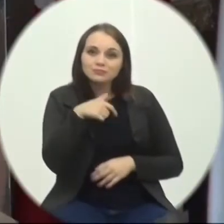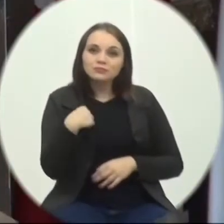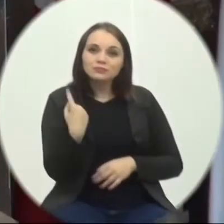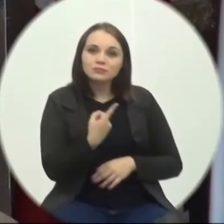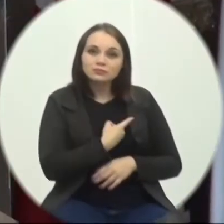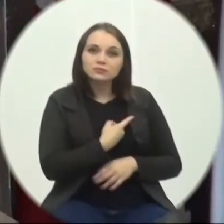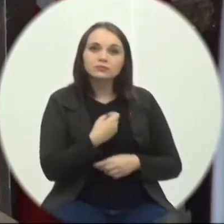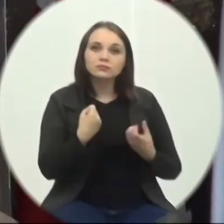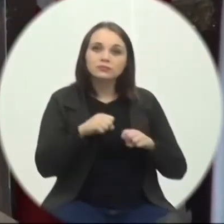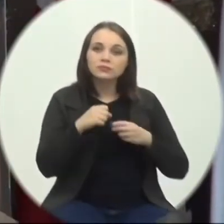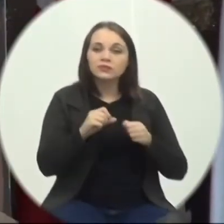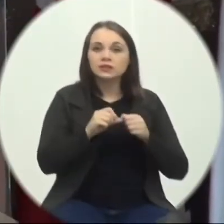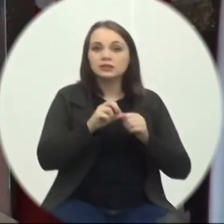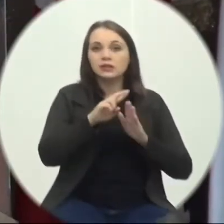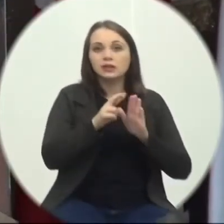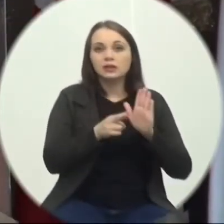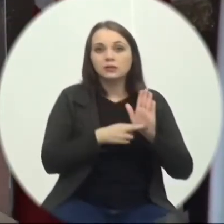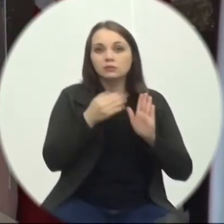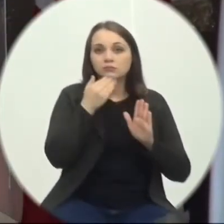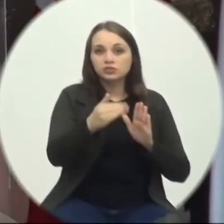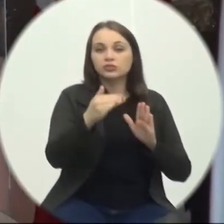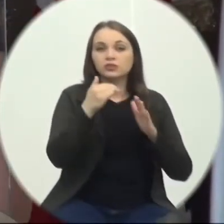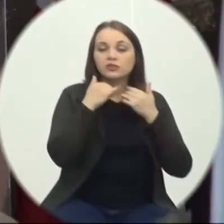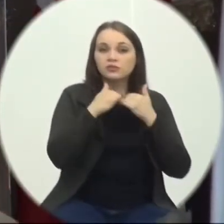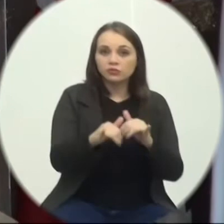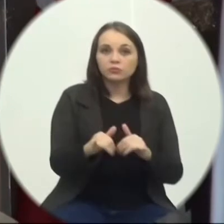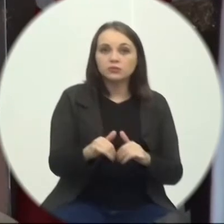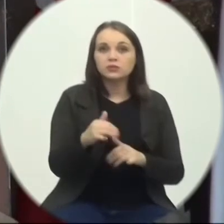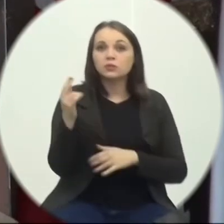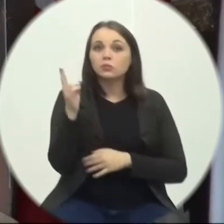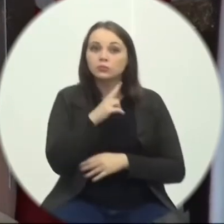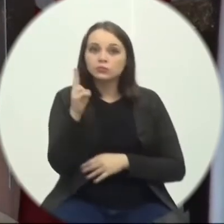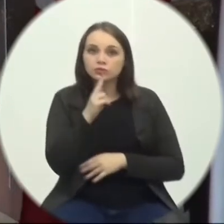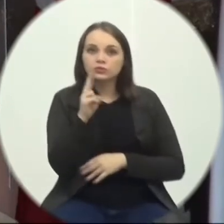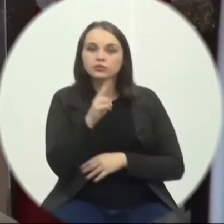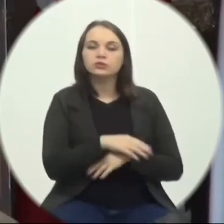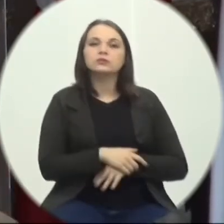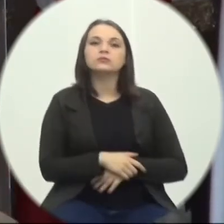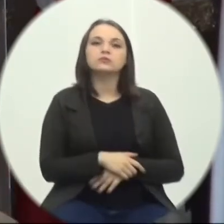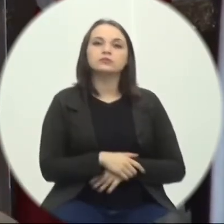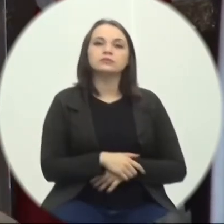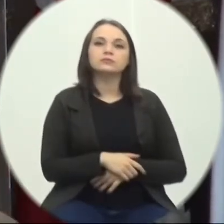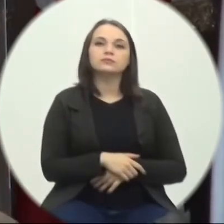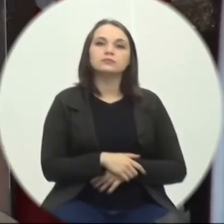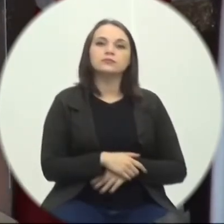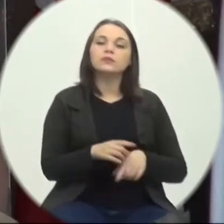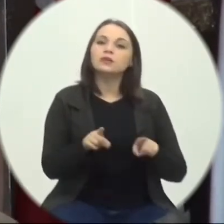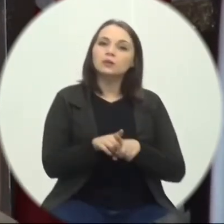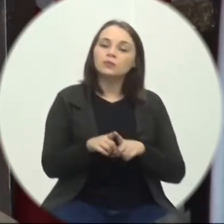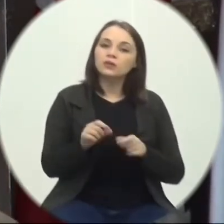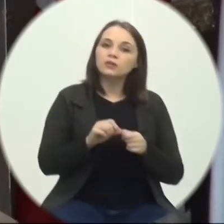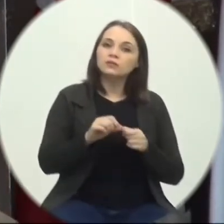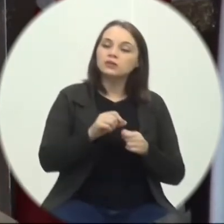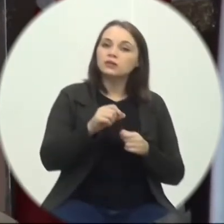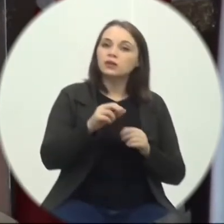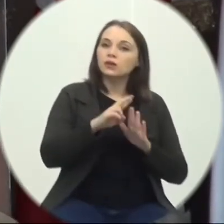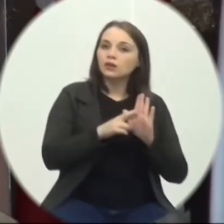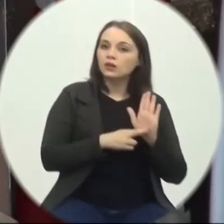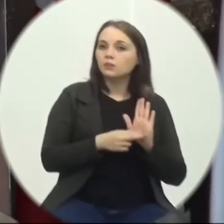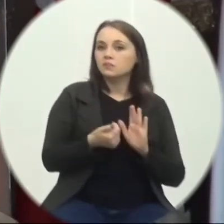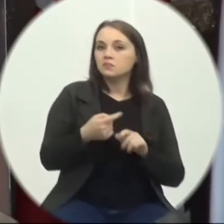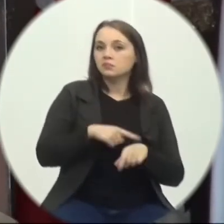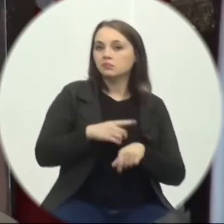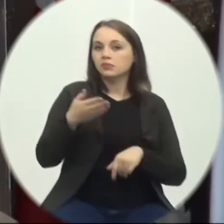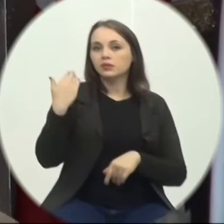Que fazer tantos Requerimentos Às vezes Para pedir informações Tão urgentes E também fiz Um requerimento Há pouco tempo Atrás Trazendo